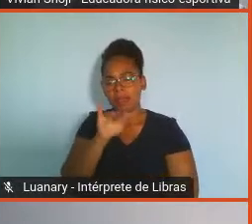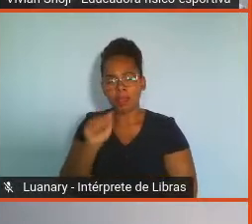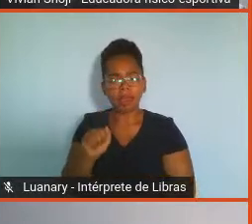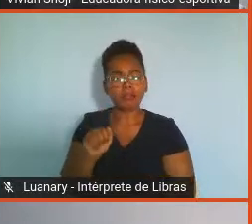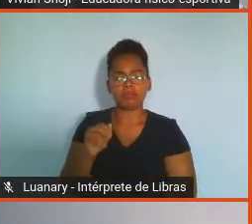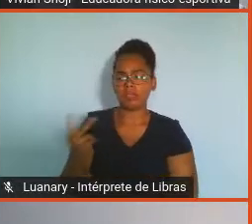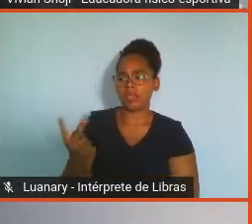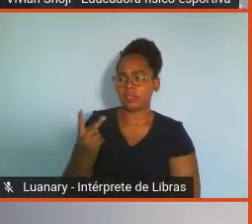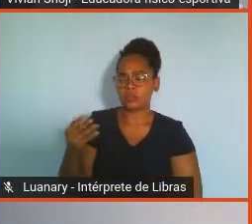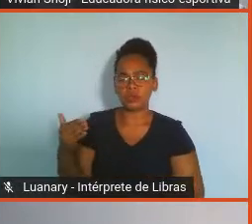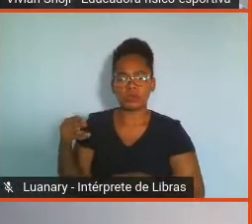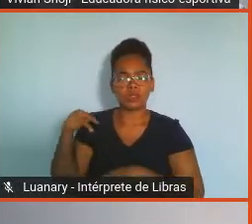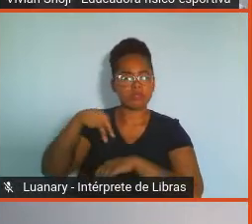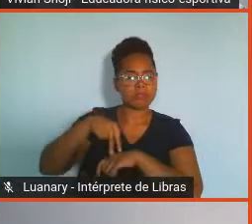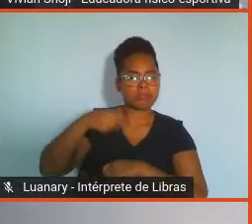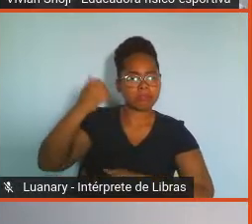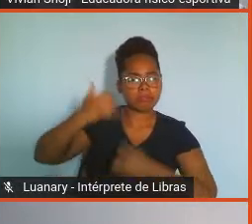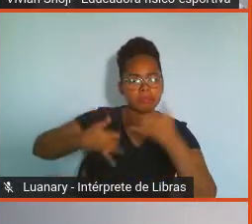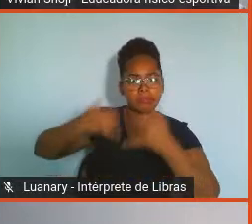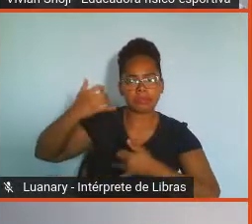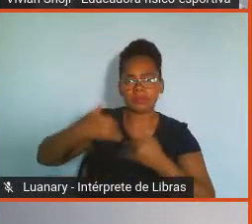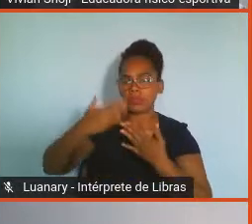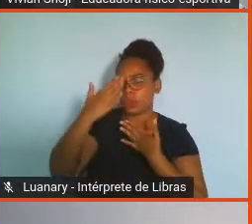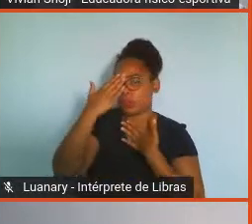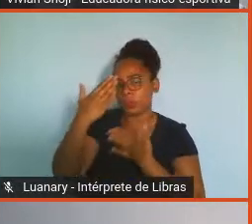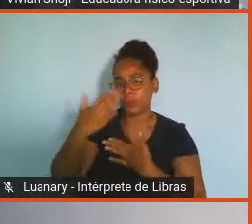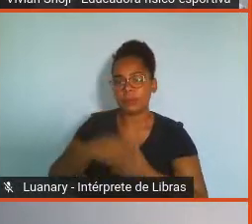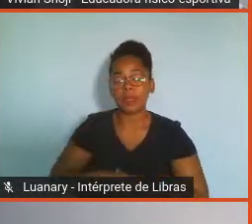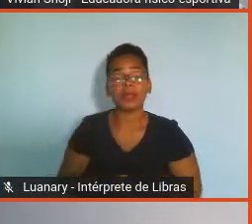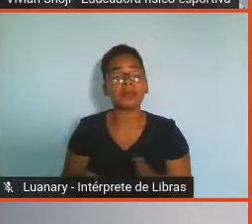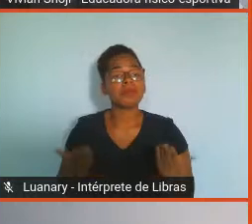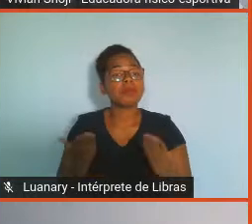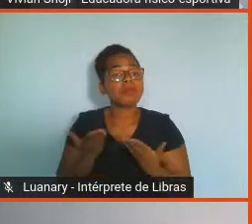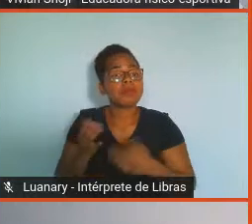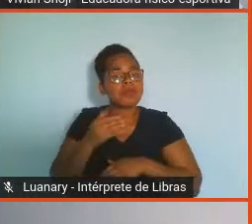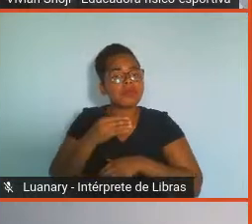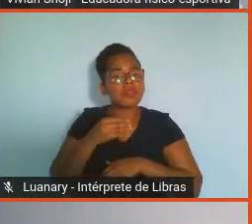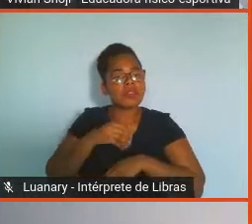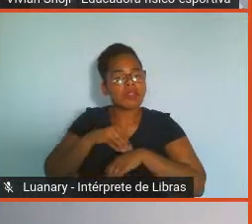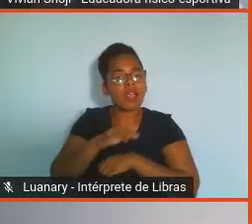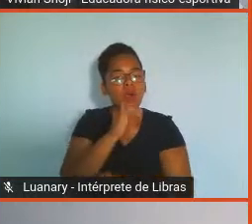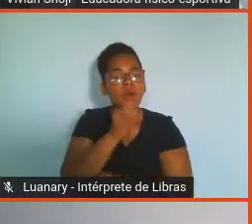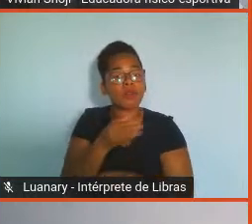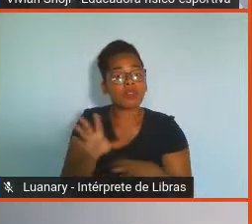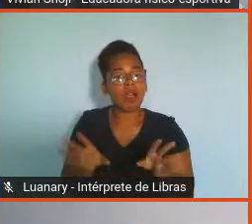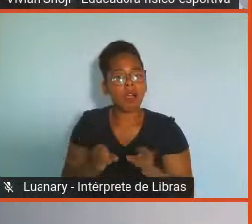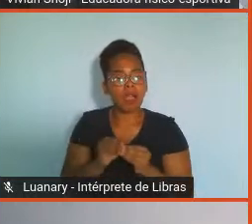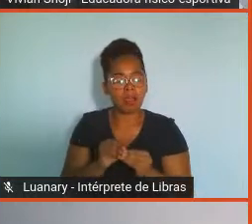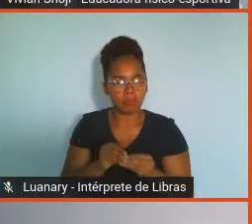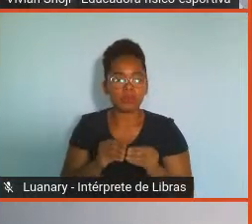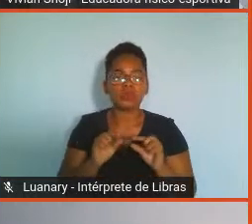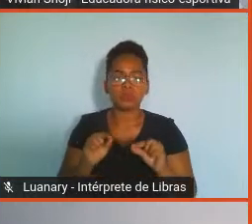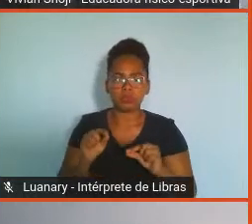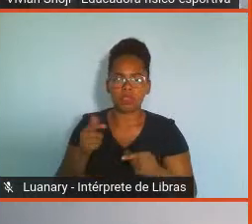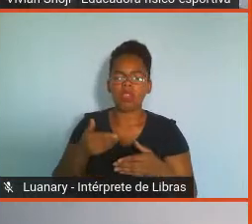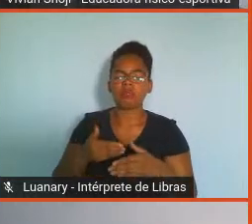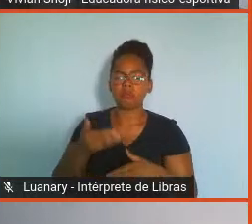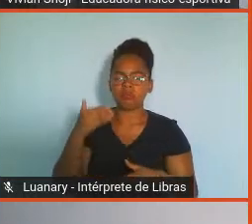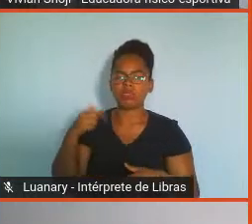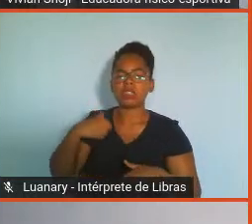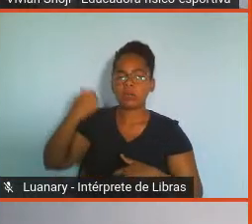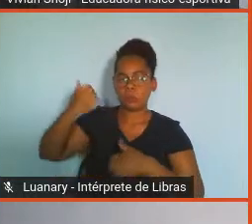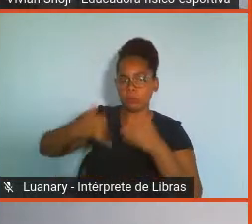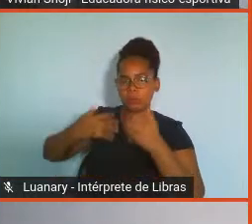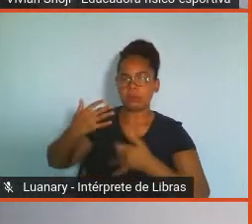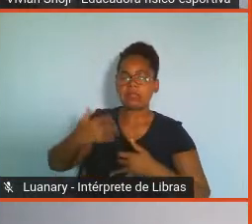e antes só do término eu gostaria só de passar alguns rápidos avisos, como já comentei no início, o SESC São Paulo está retornando a